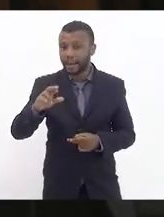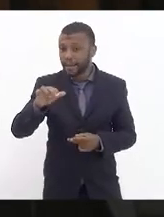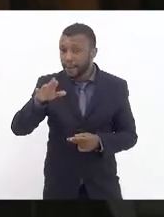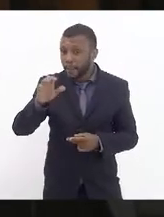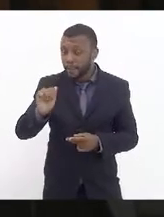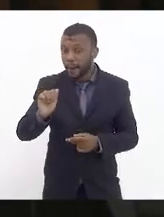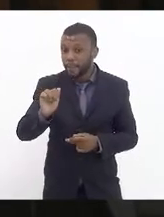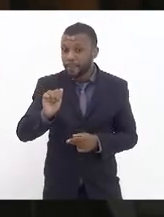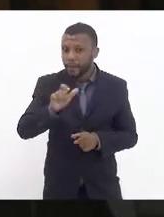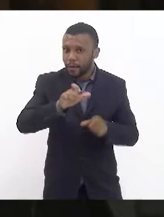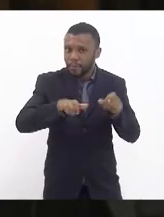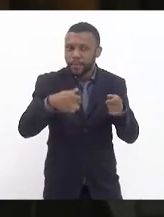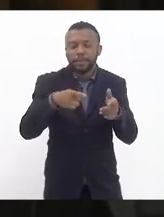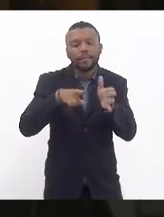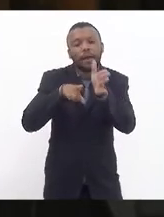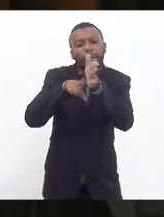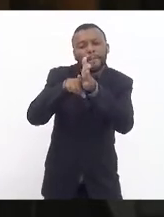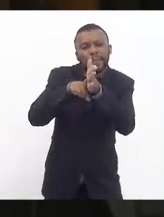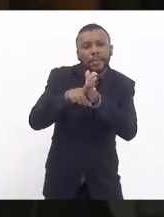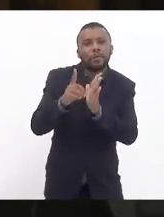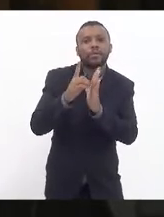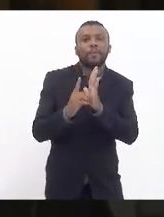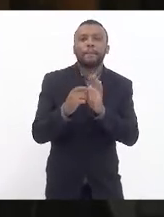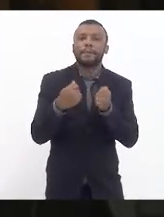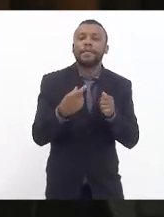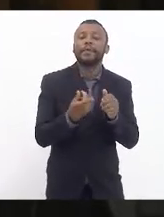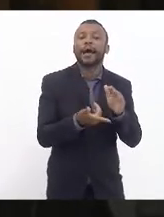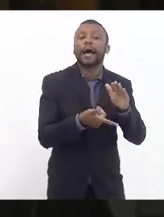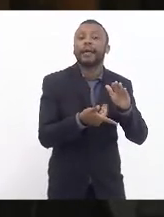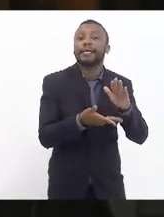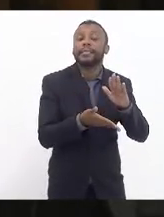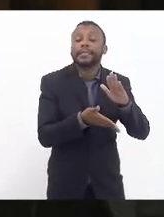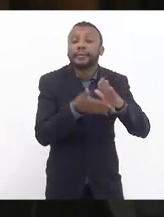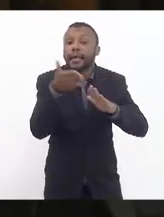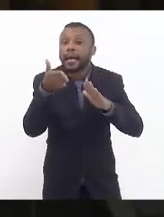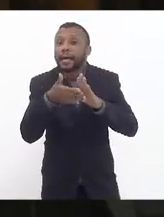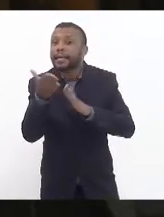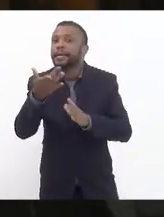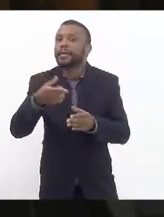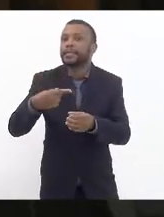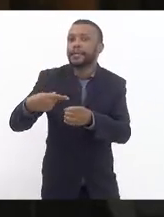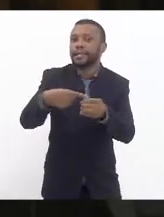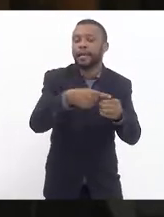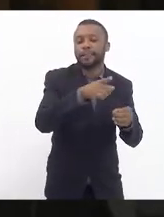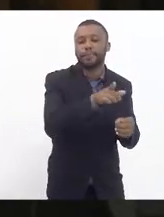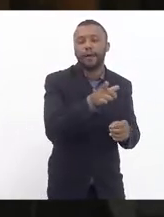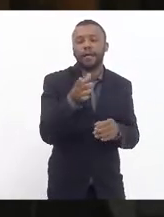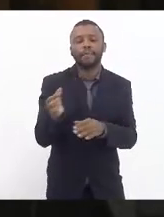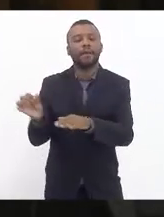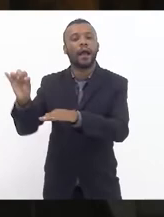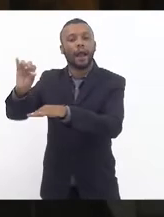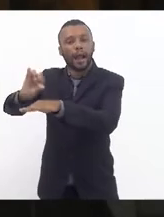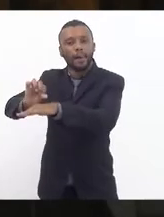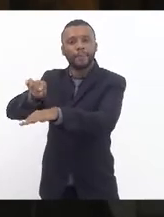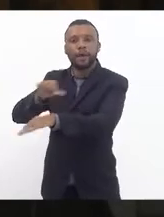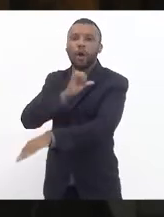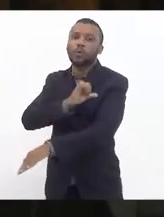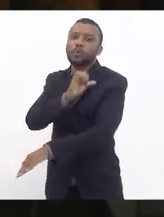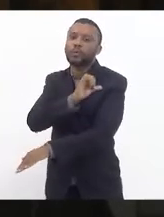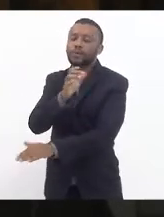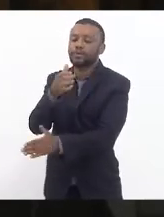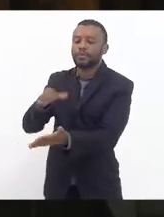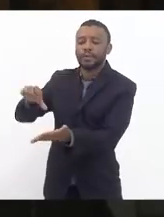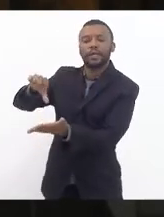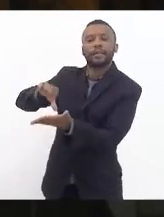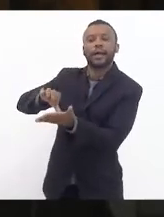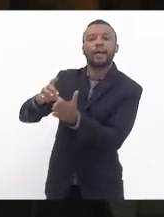junto ao Detran têm que sair de Volta Redonda, têm que sair do sul-fluminense para vir na capital do Rio de Janeiro, na sede do Detran,